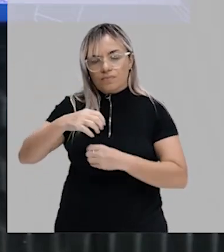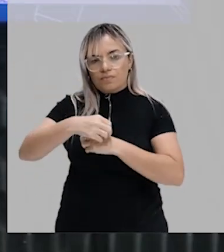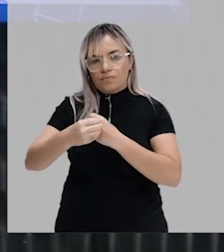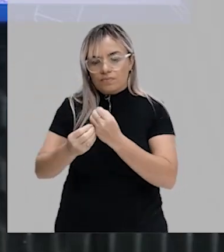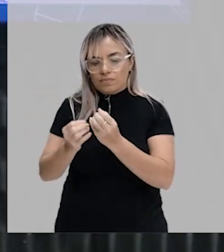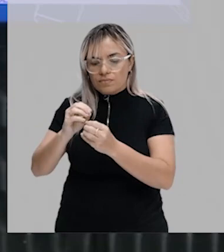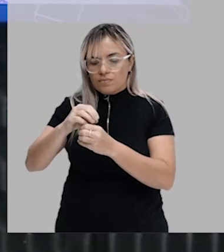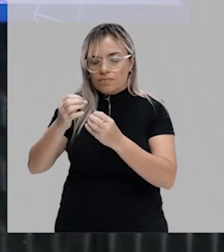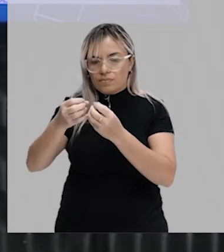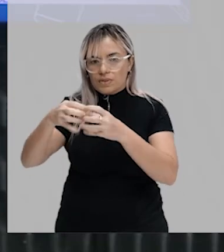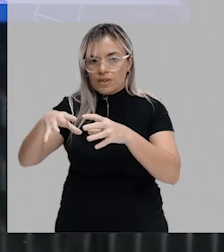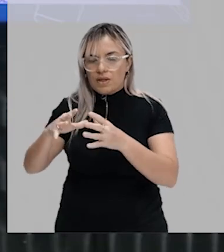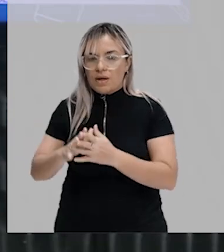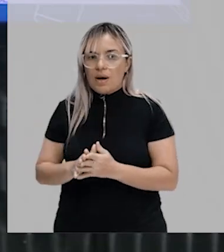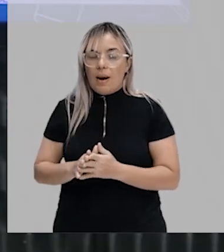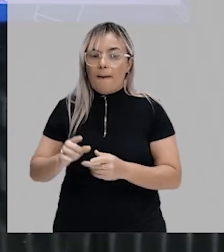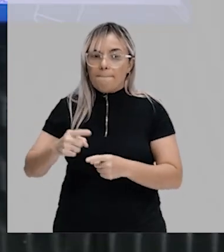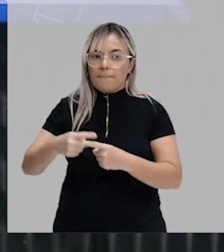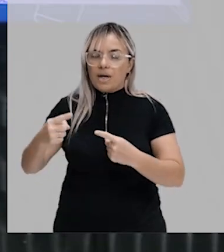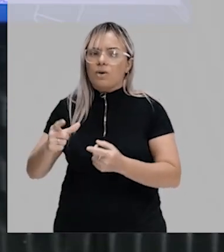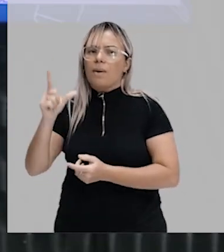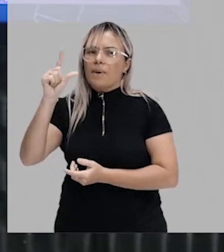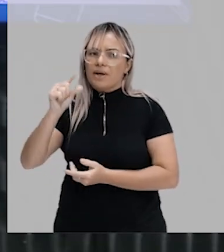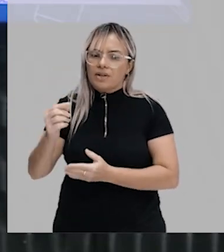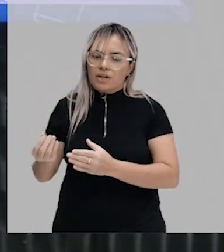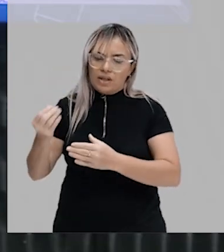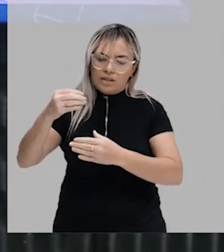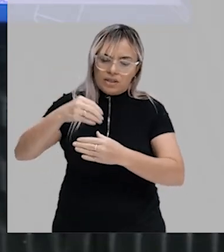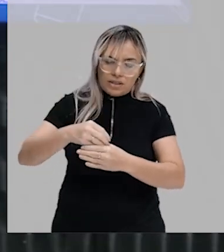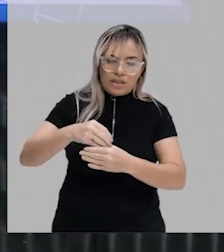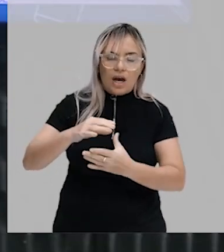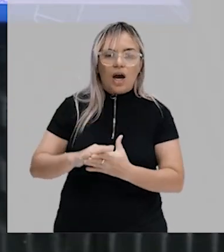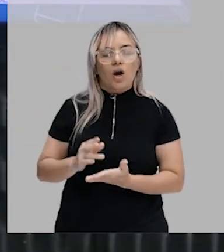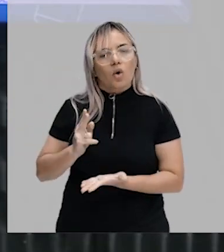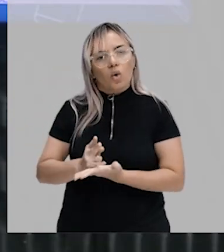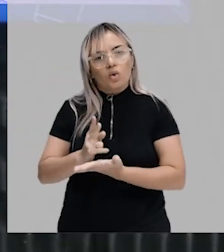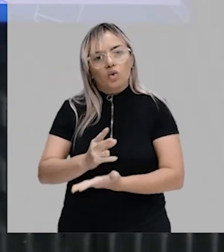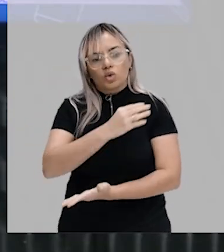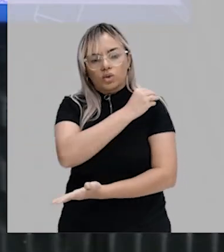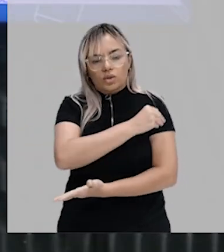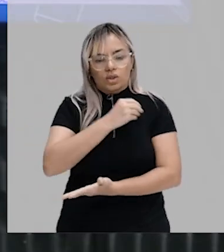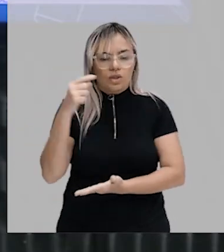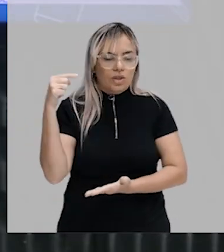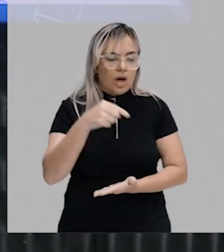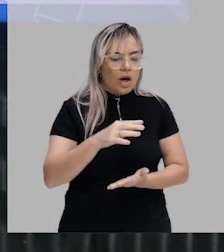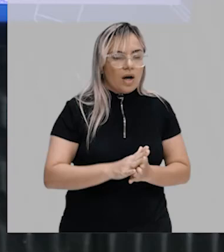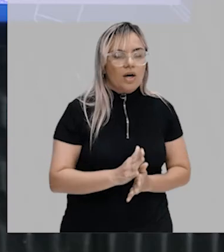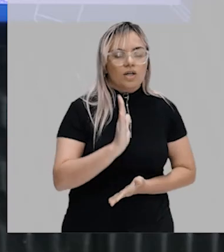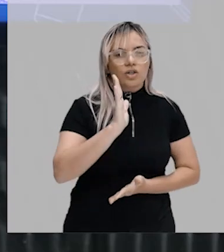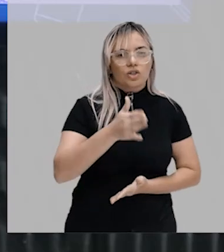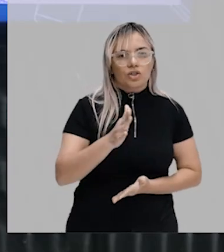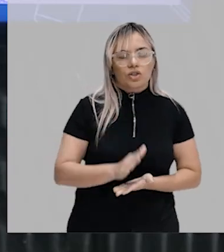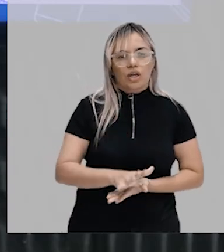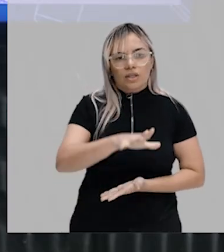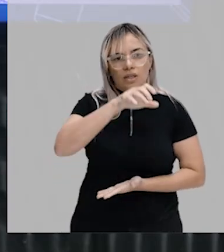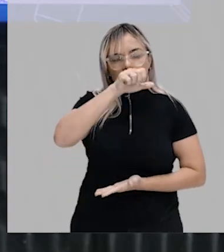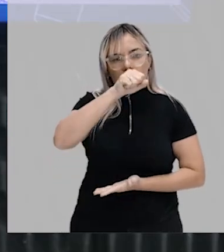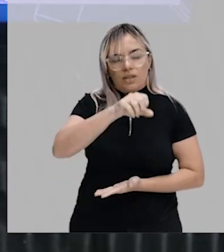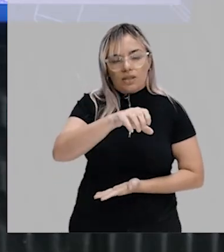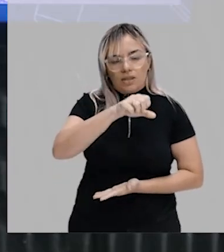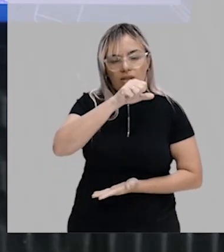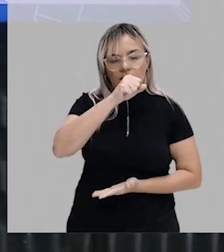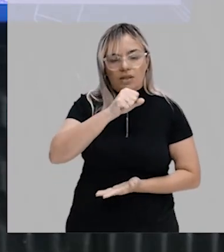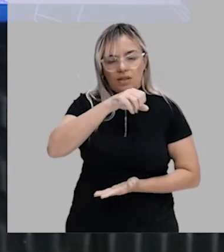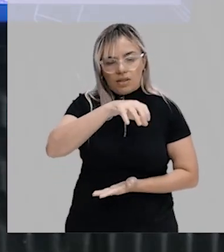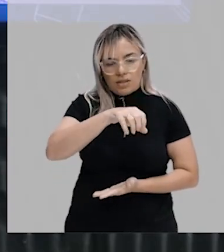contida aqui no etanol. Na respiração aeróbica, essa glicose aqui é quebrada de maneira mais efetiva.